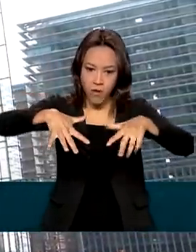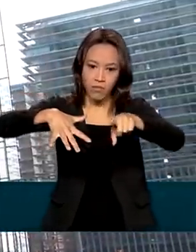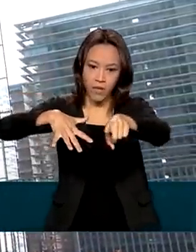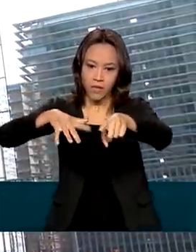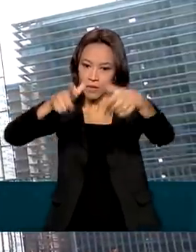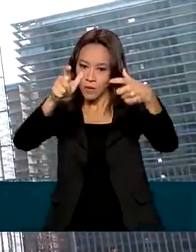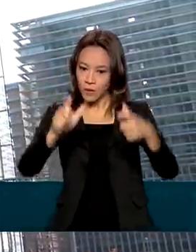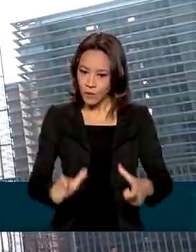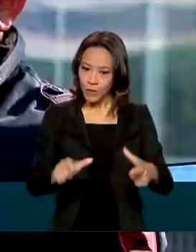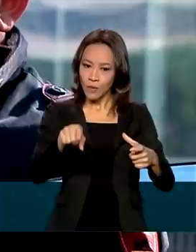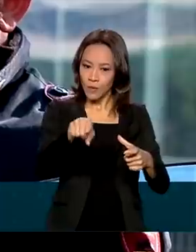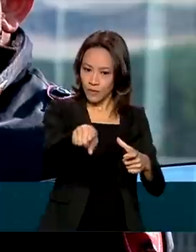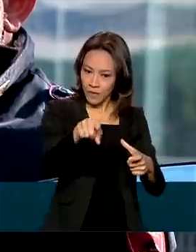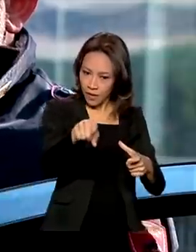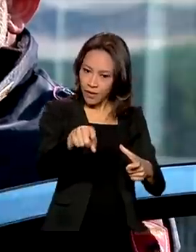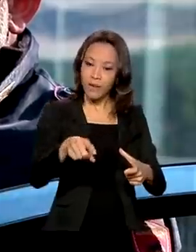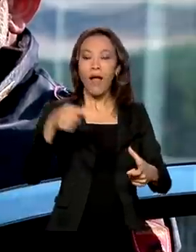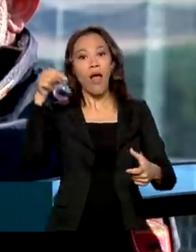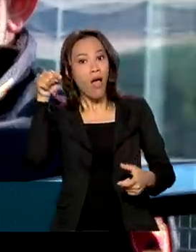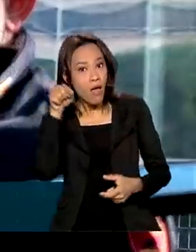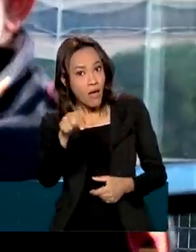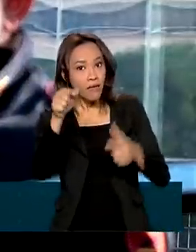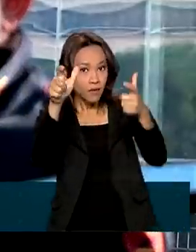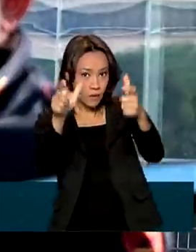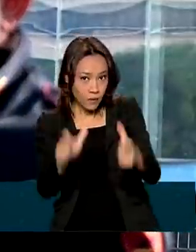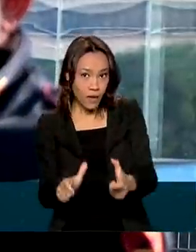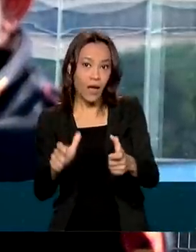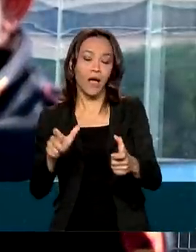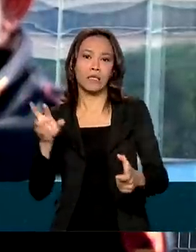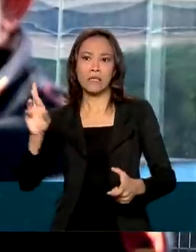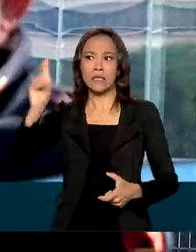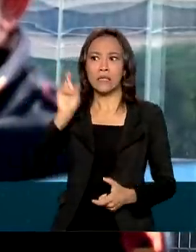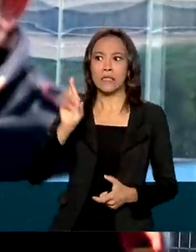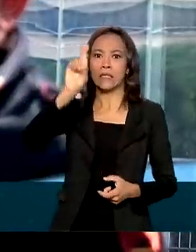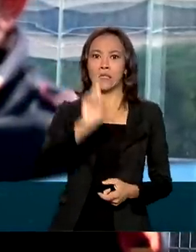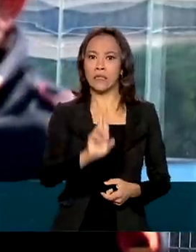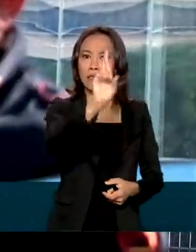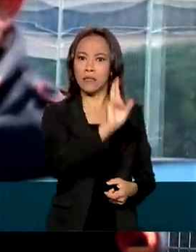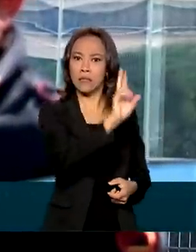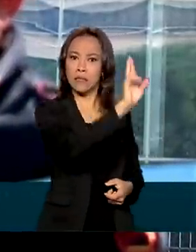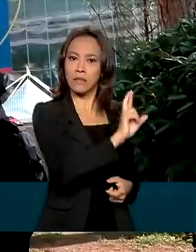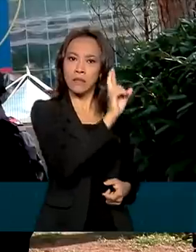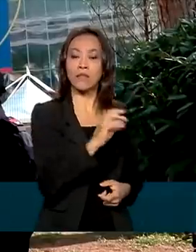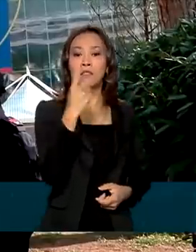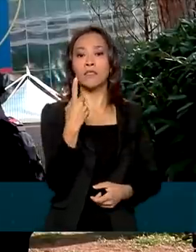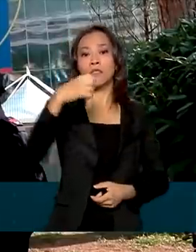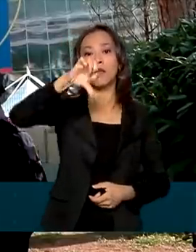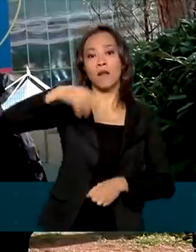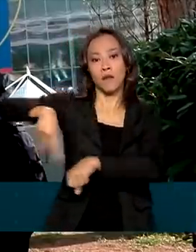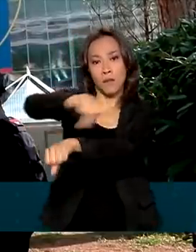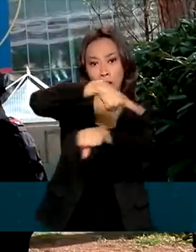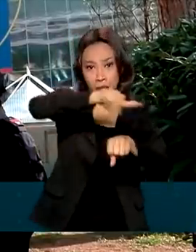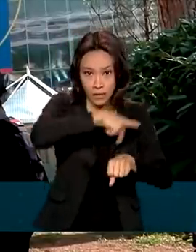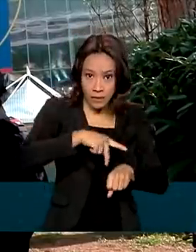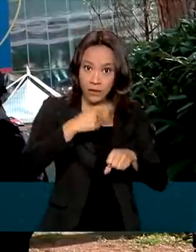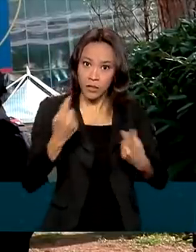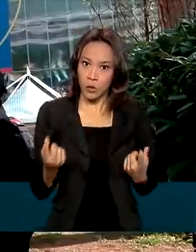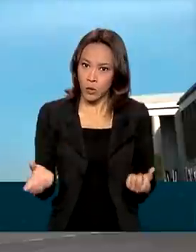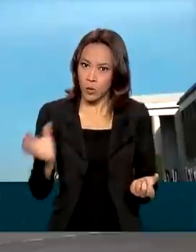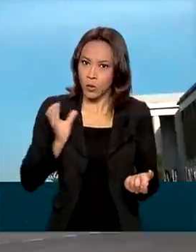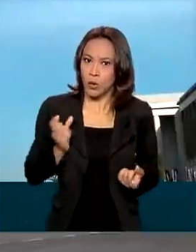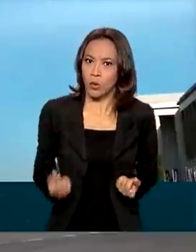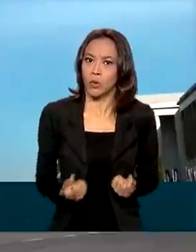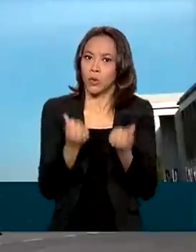convenções de vidro espelhado. É aqui que os líderes dos 19 países mais ricos e também da União Europeia